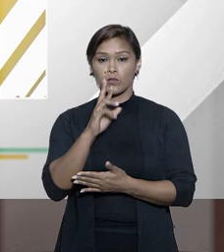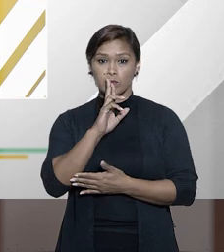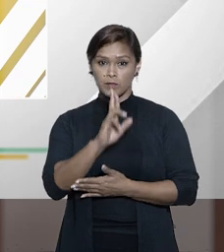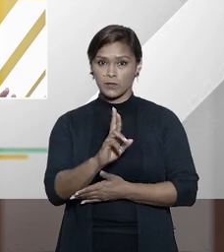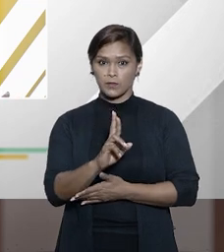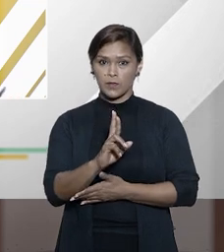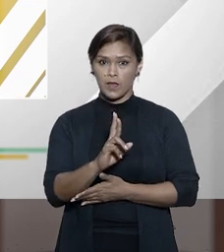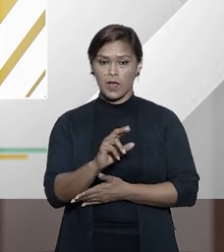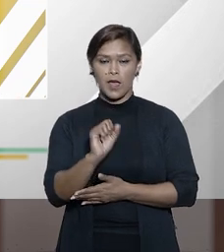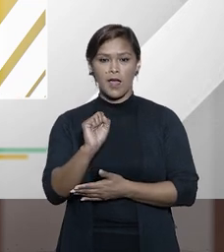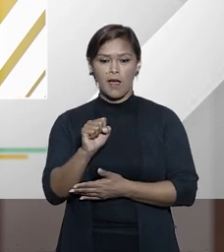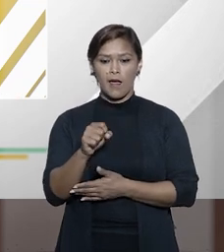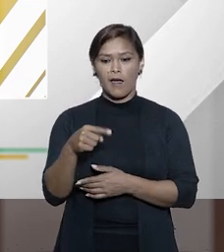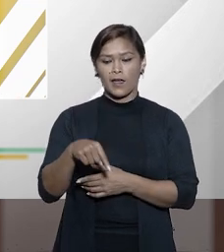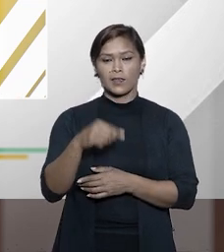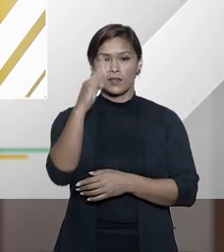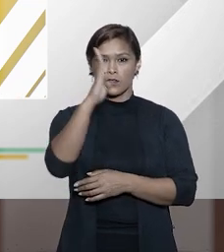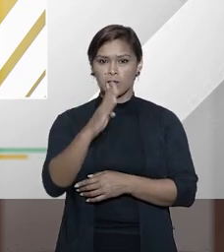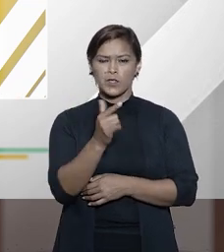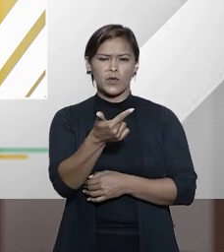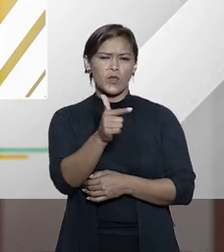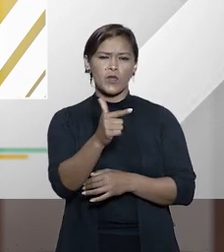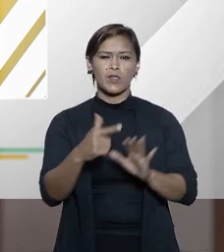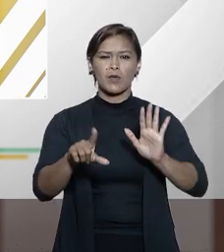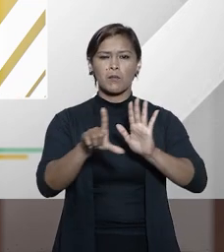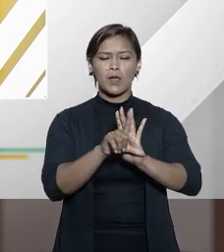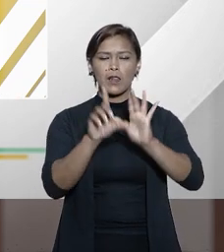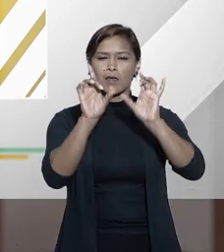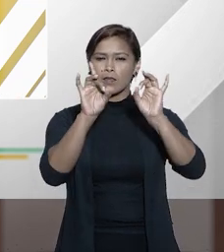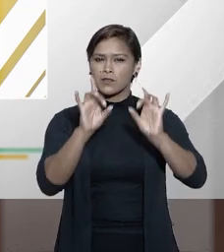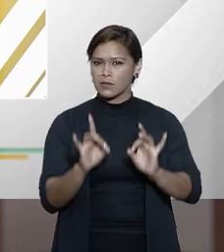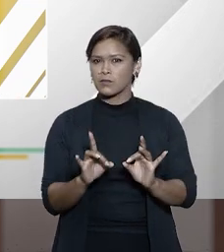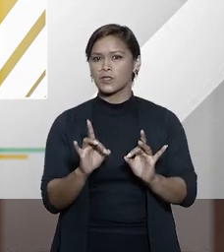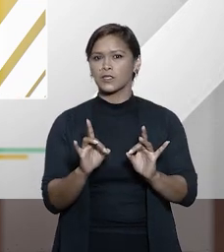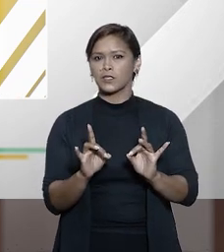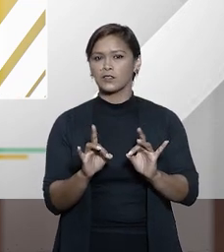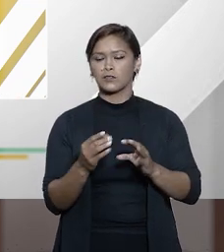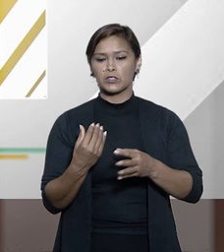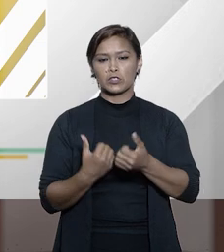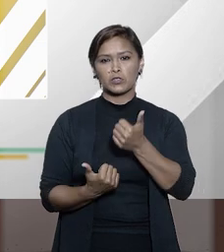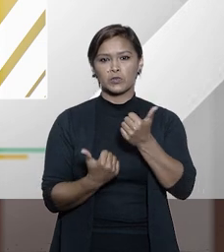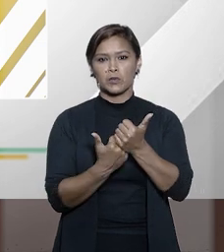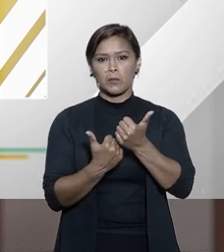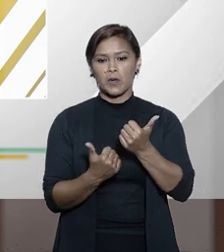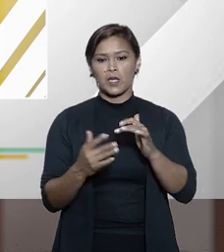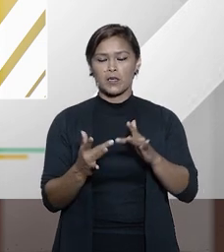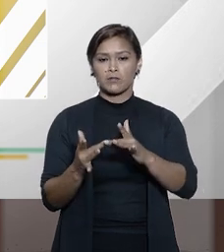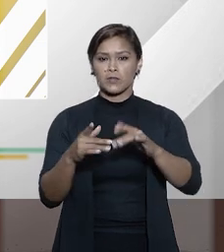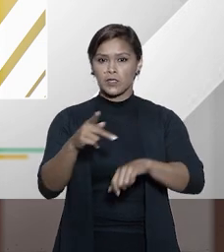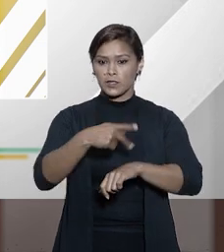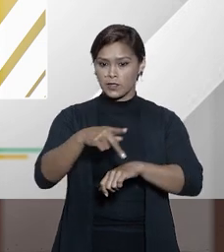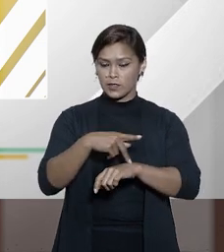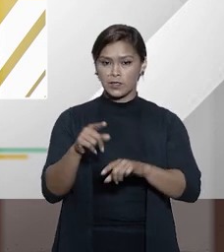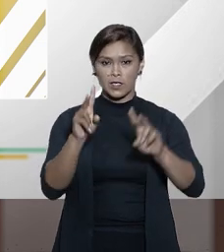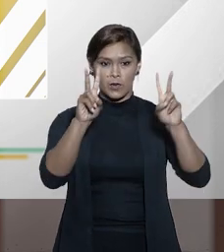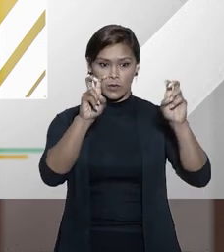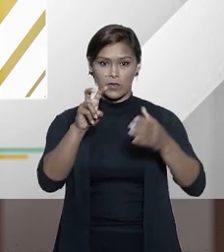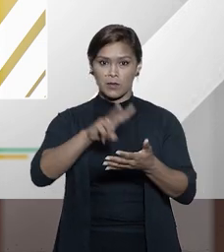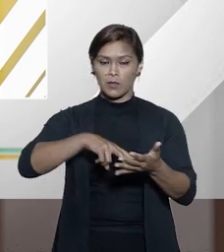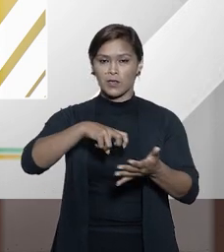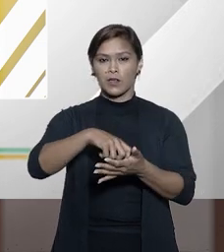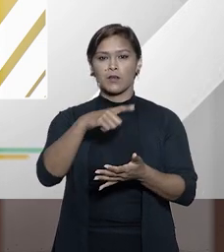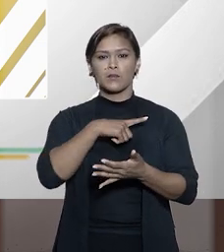dois respondendo, né? Aqui no Brasil ainda não há uma lei específica de cooperação internacional em matéria penal,